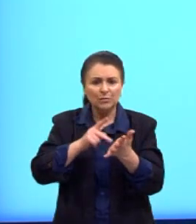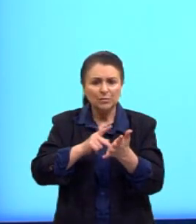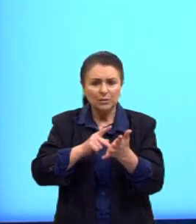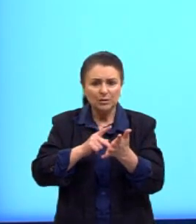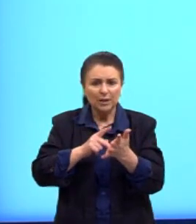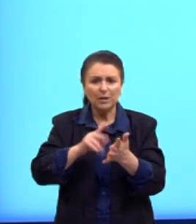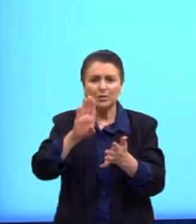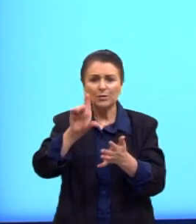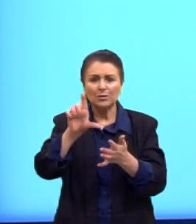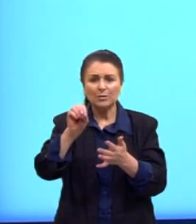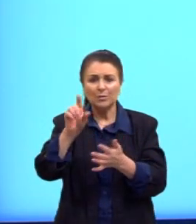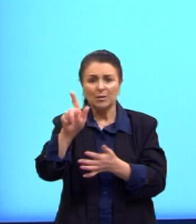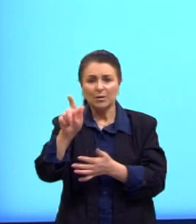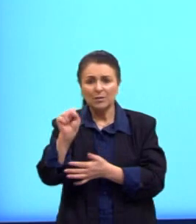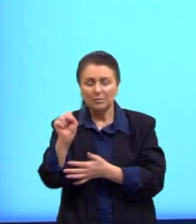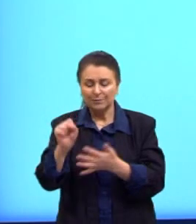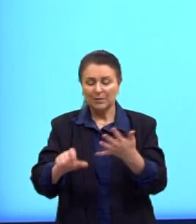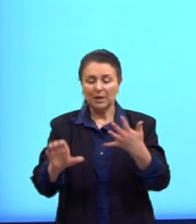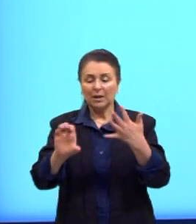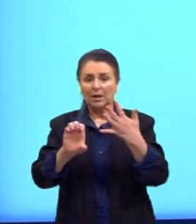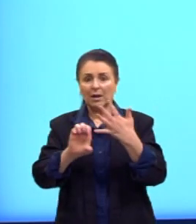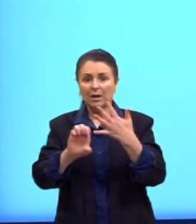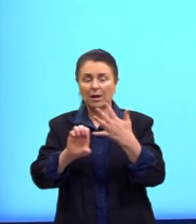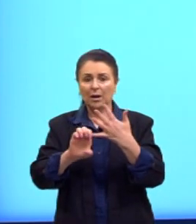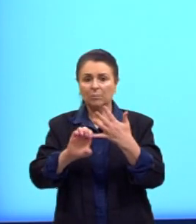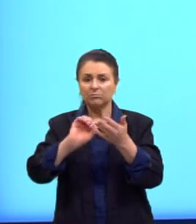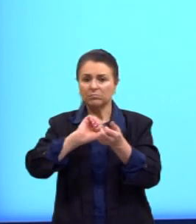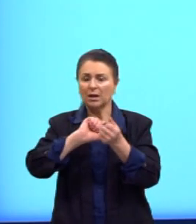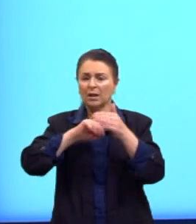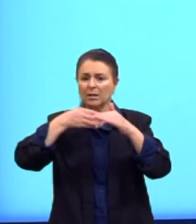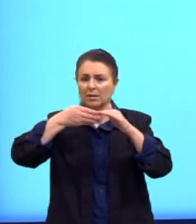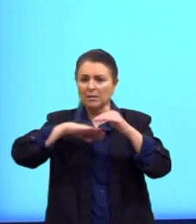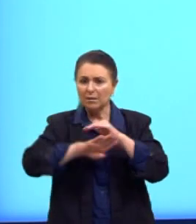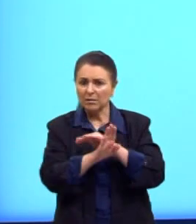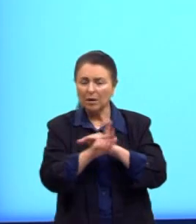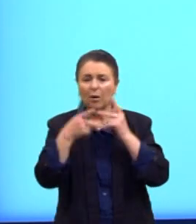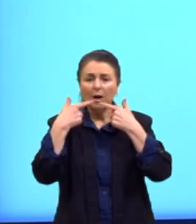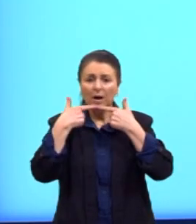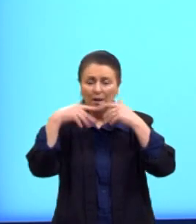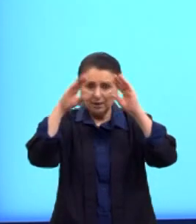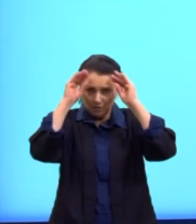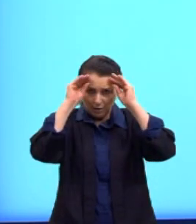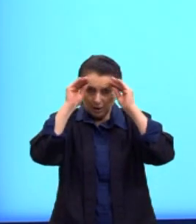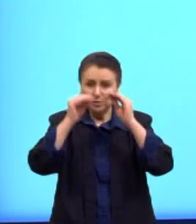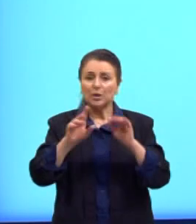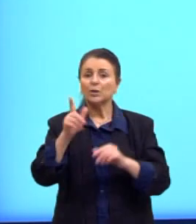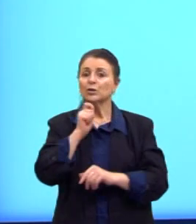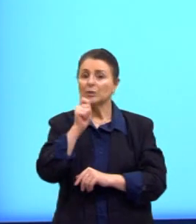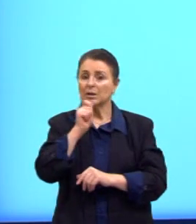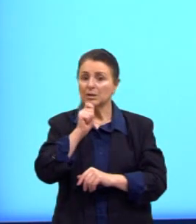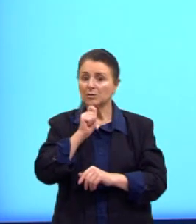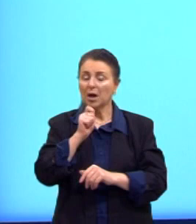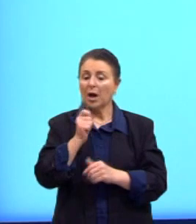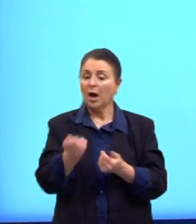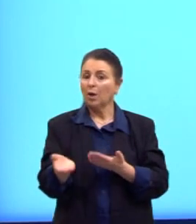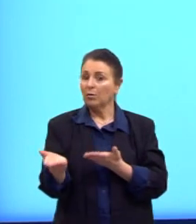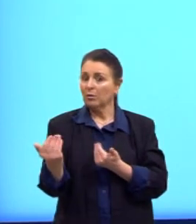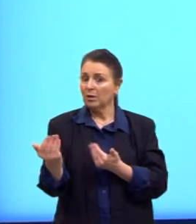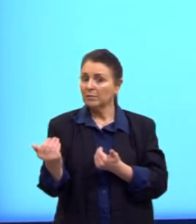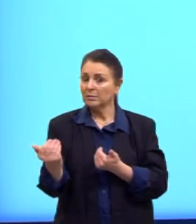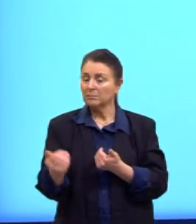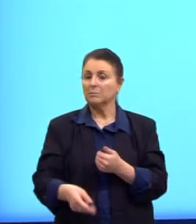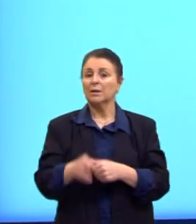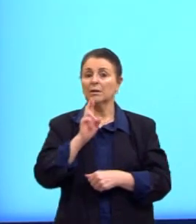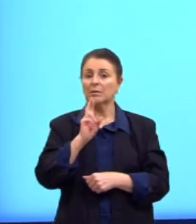nos blogs? E letra E, a adequação da linguagem jornalística ao público jovem? A nossa resposta aqui